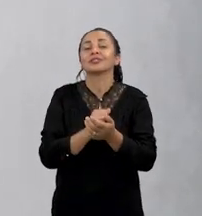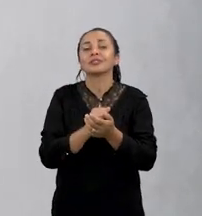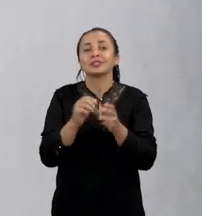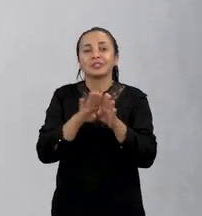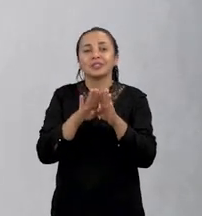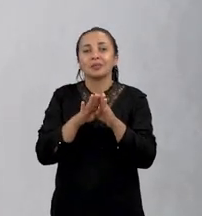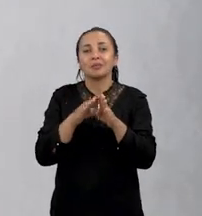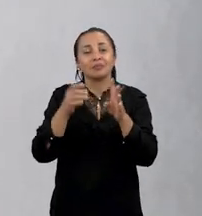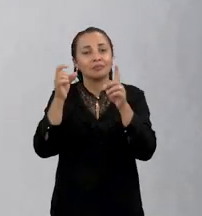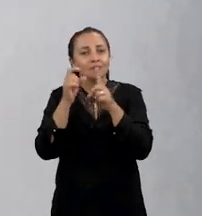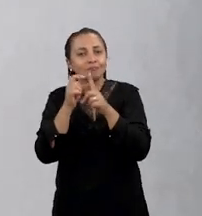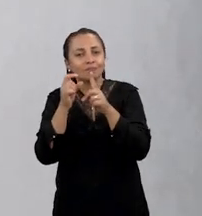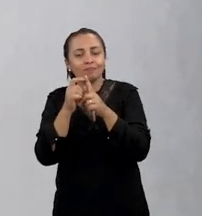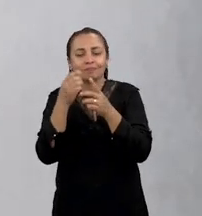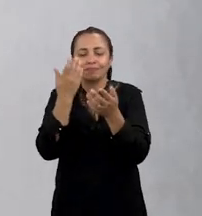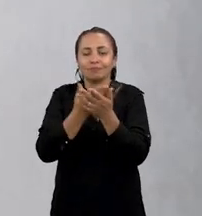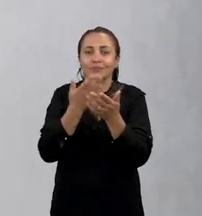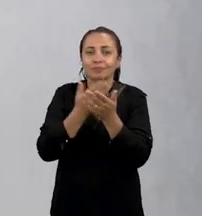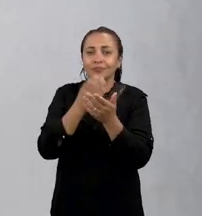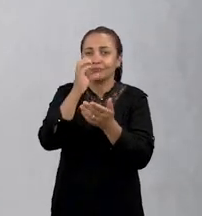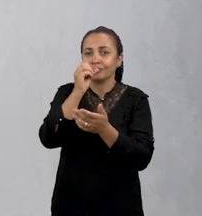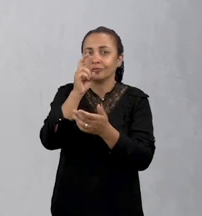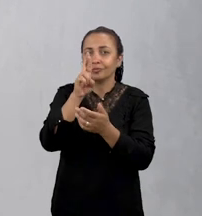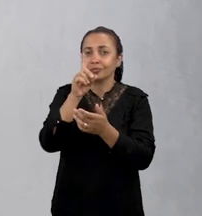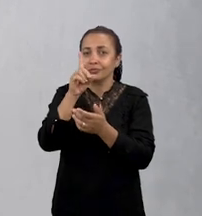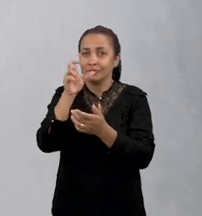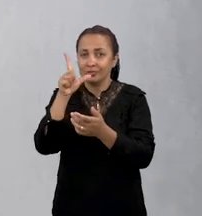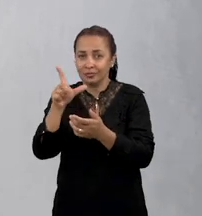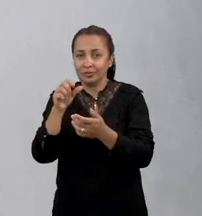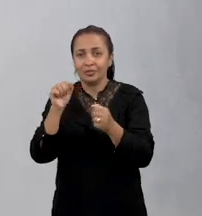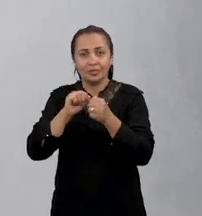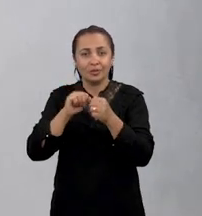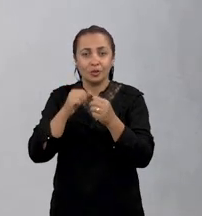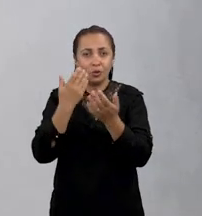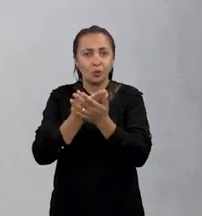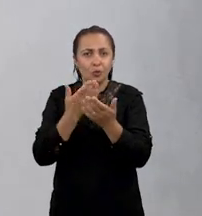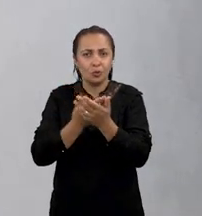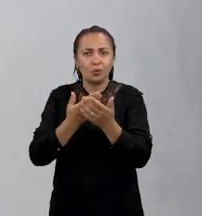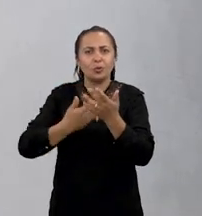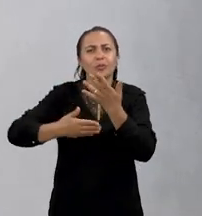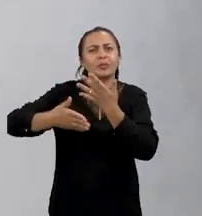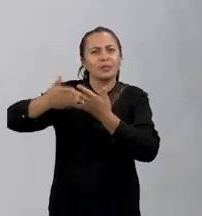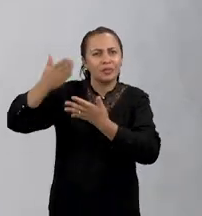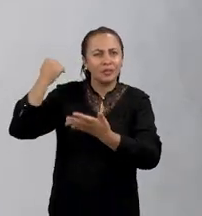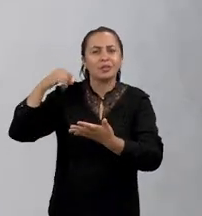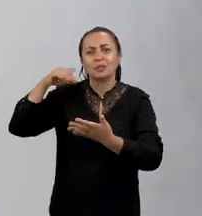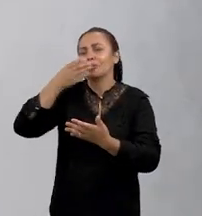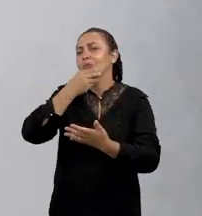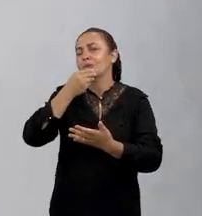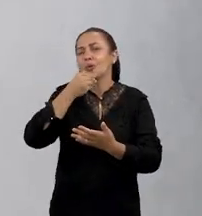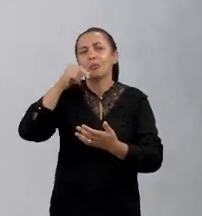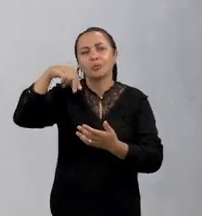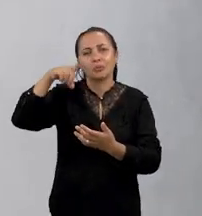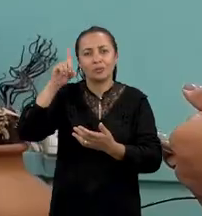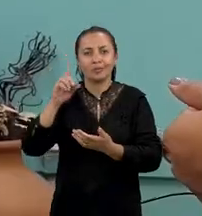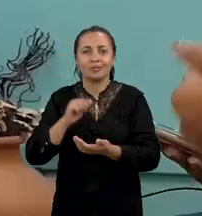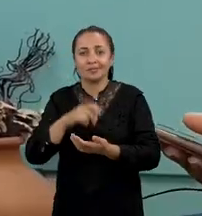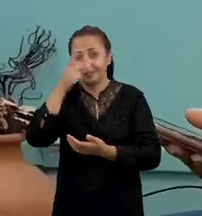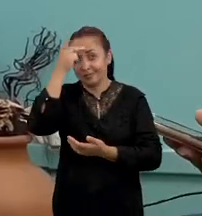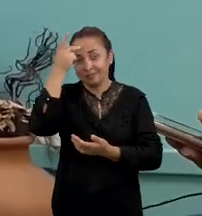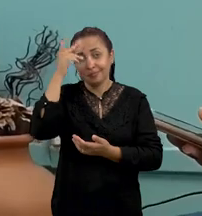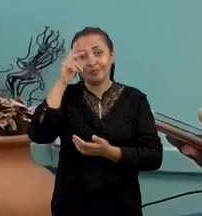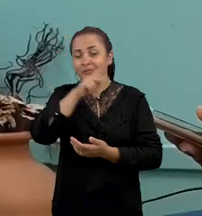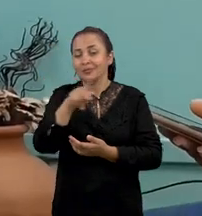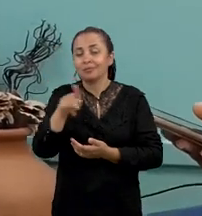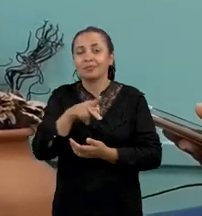principalmente através da palavra. E estudar o cordel é fazer um estudo antropológico mesmo da história do homem do Nordeste. Para